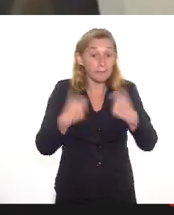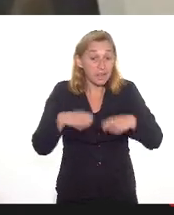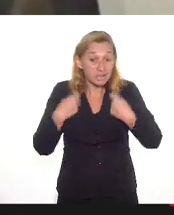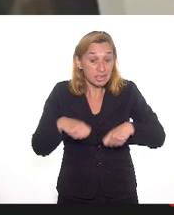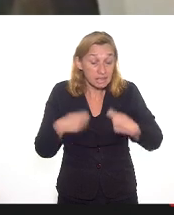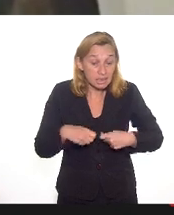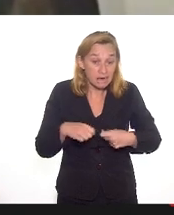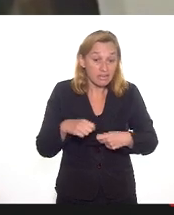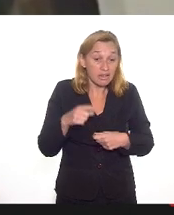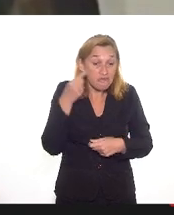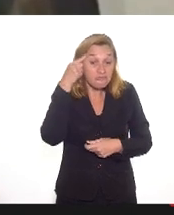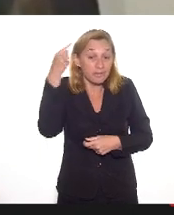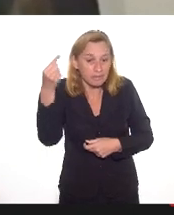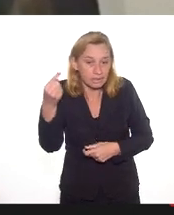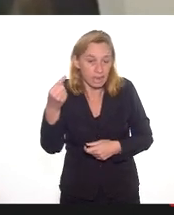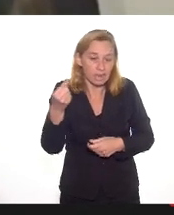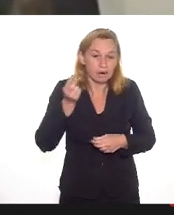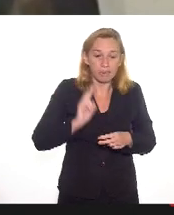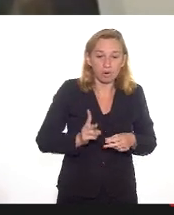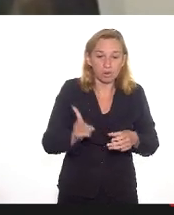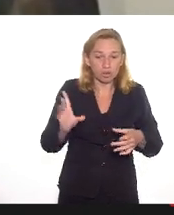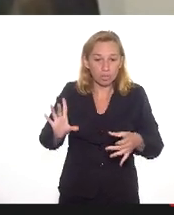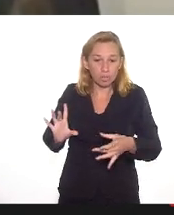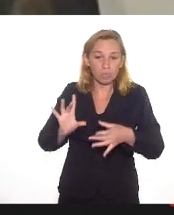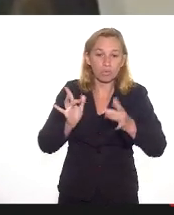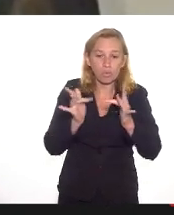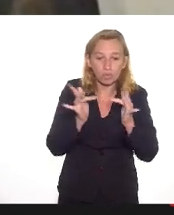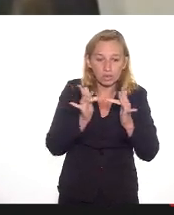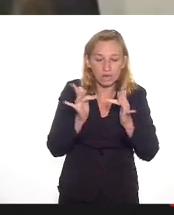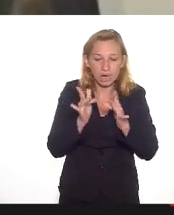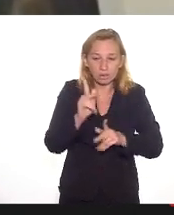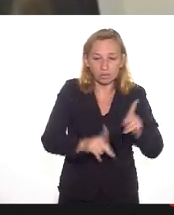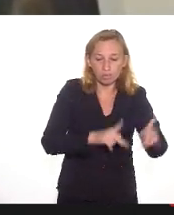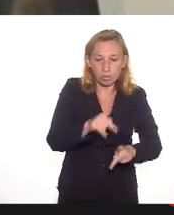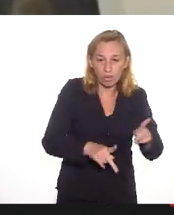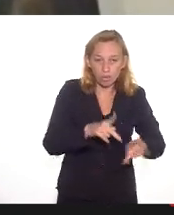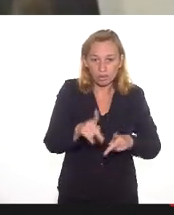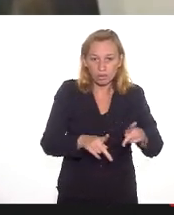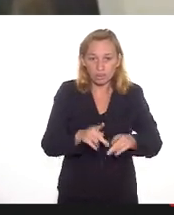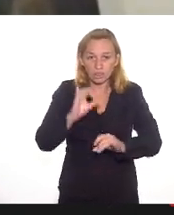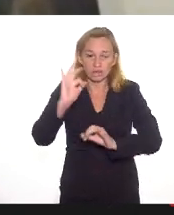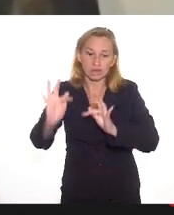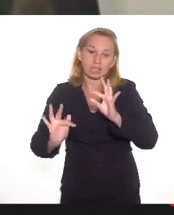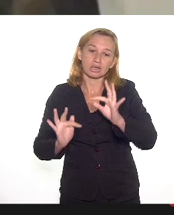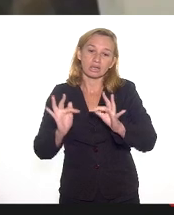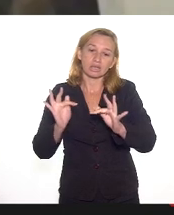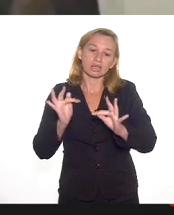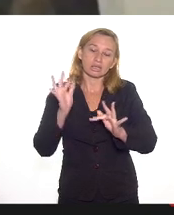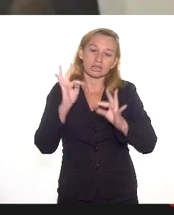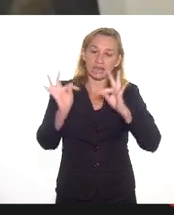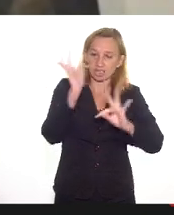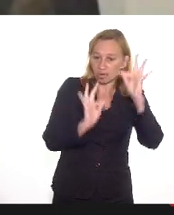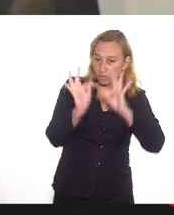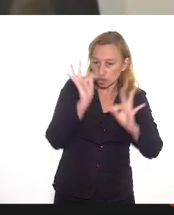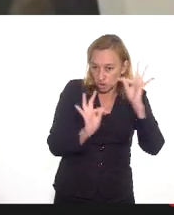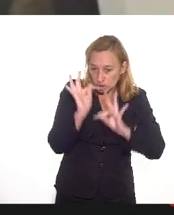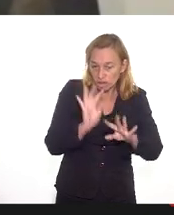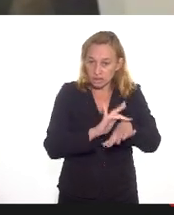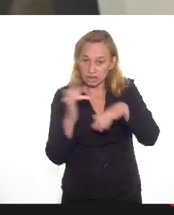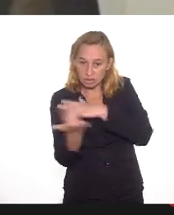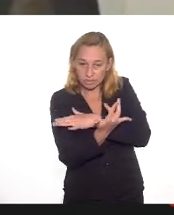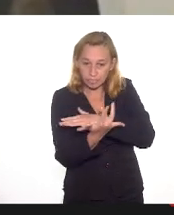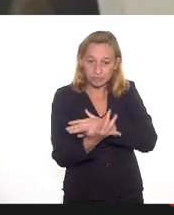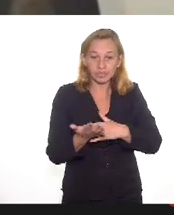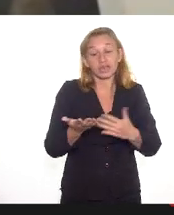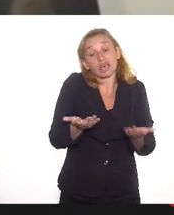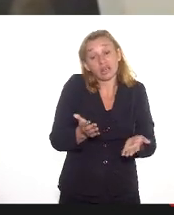se reinventar para manter o contato com o público através das ferramentas digitais e das redes sociais e, claro, não